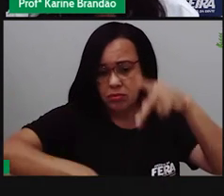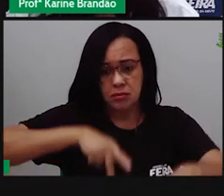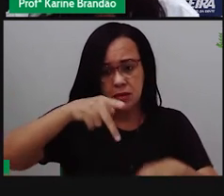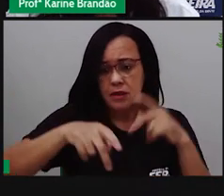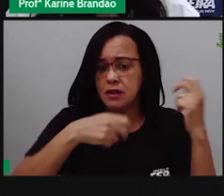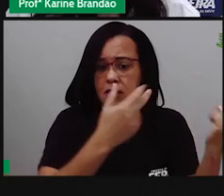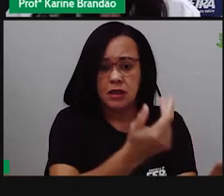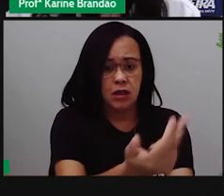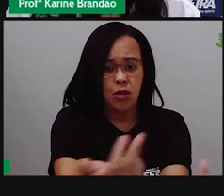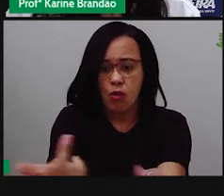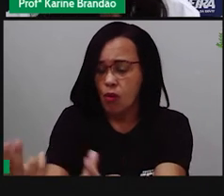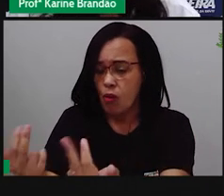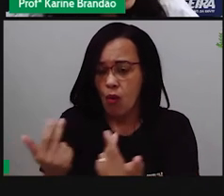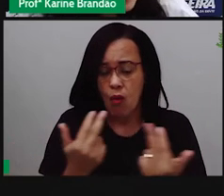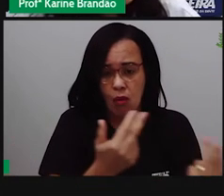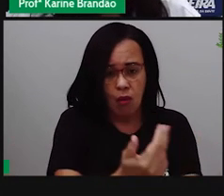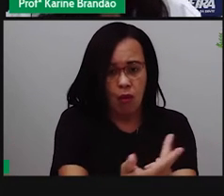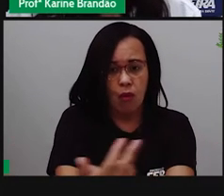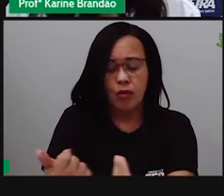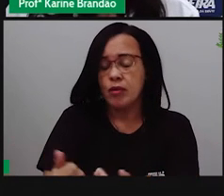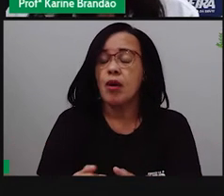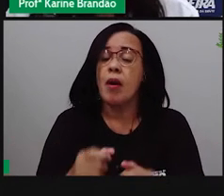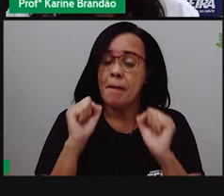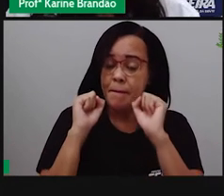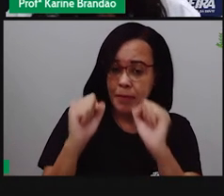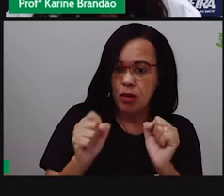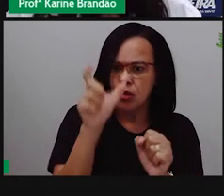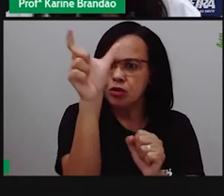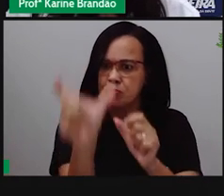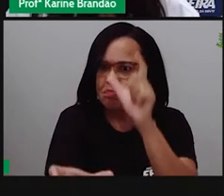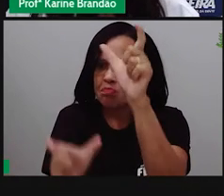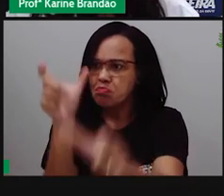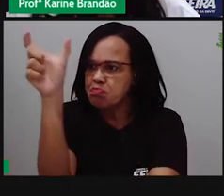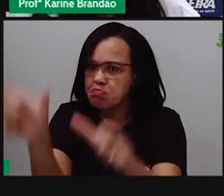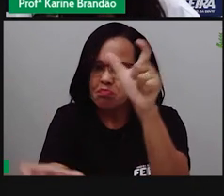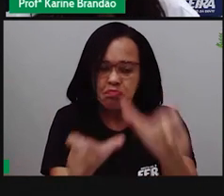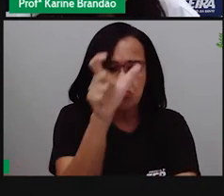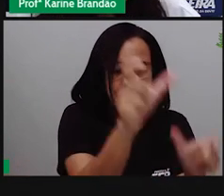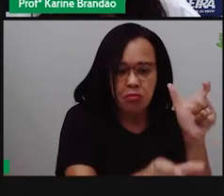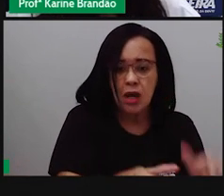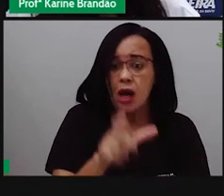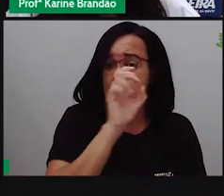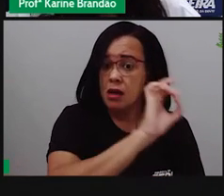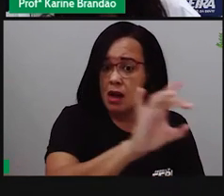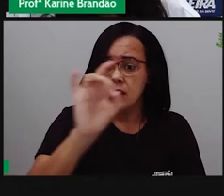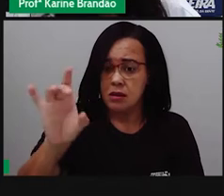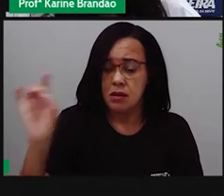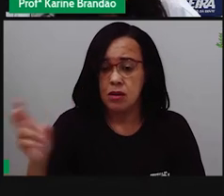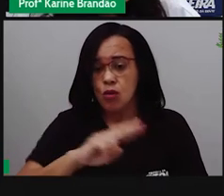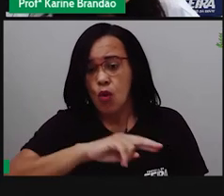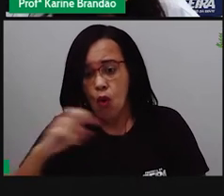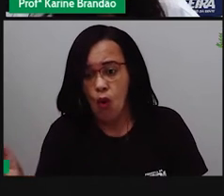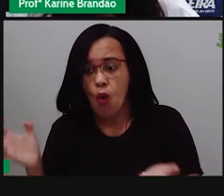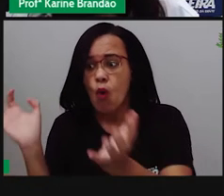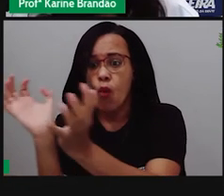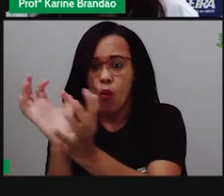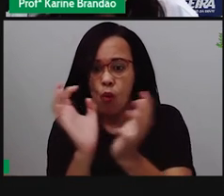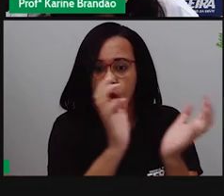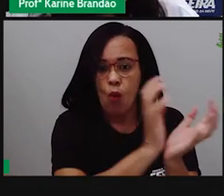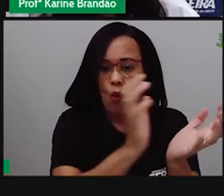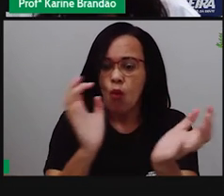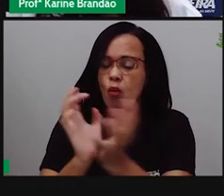genética que pode ser individual, populacional, que a gente tem na população e entre populações.